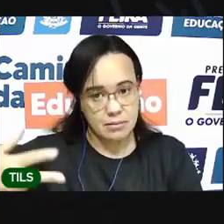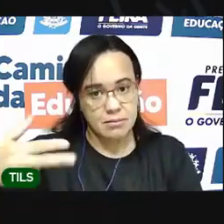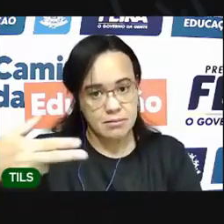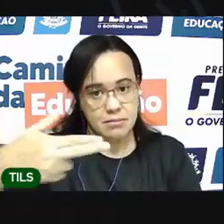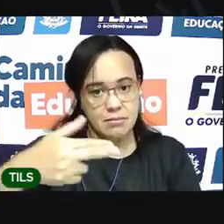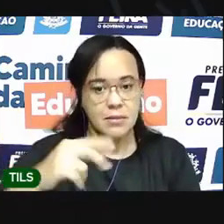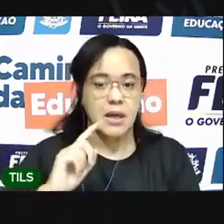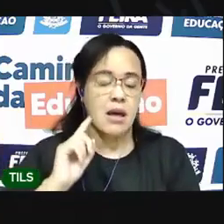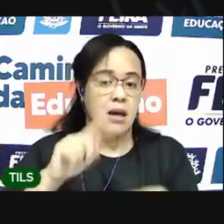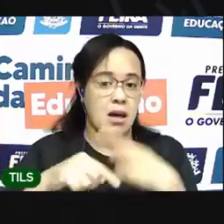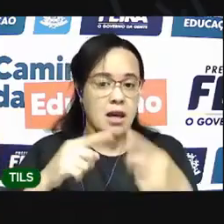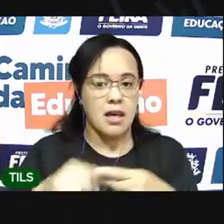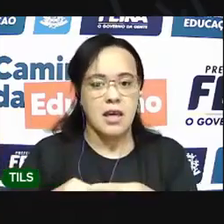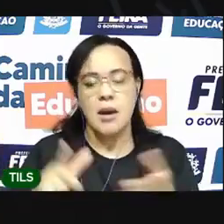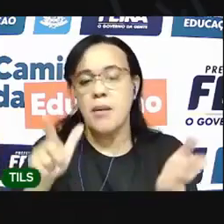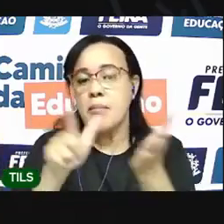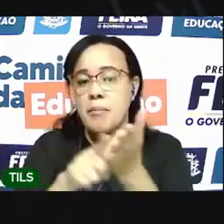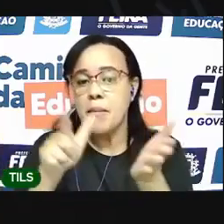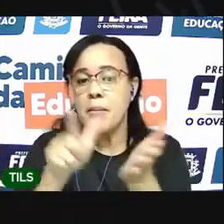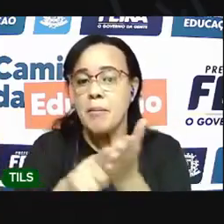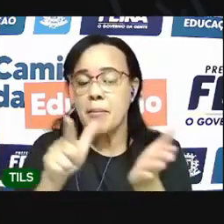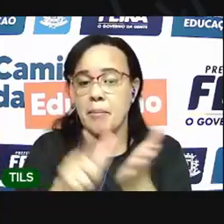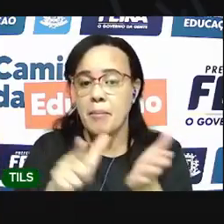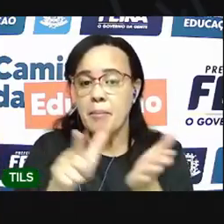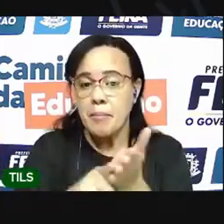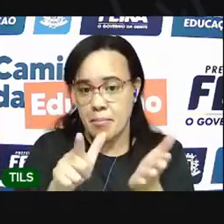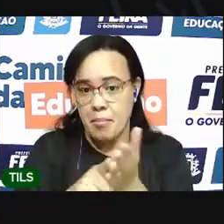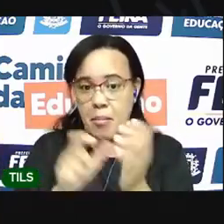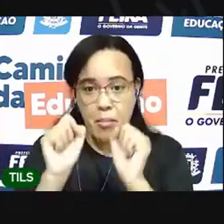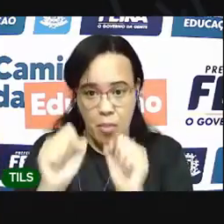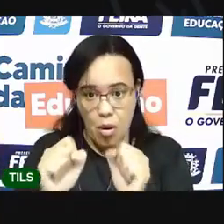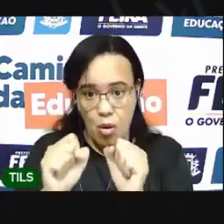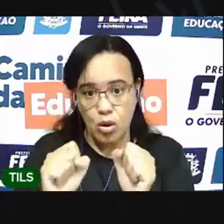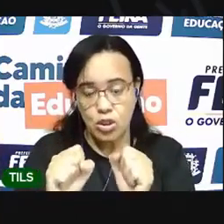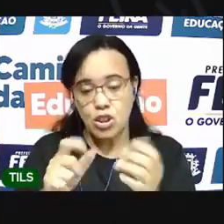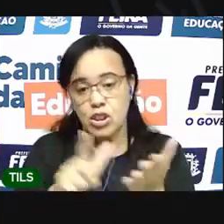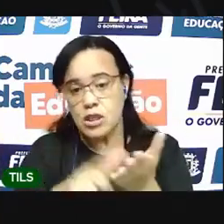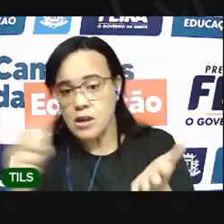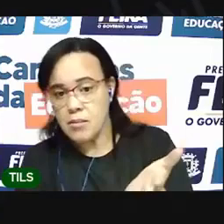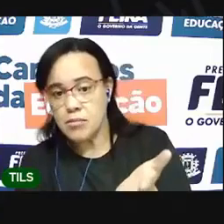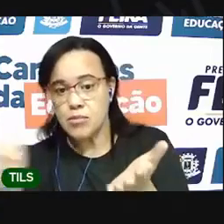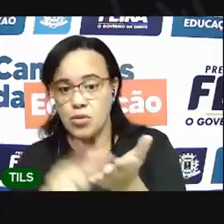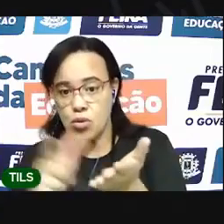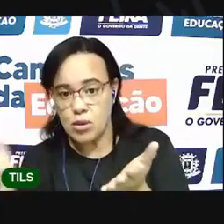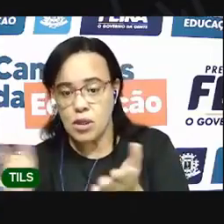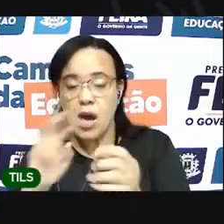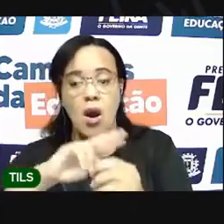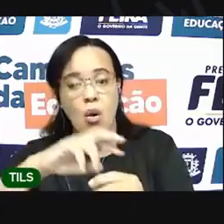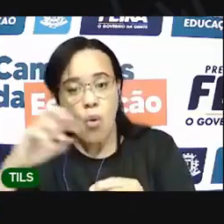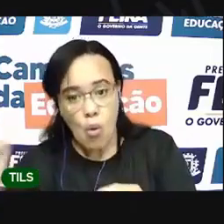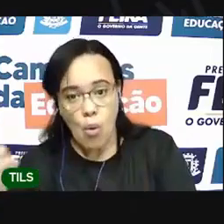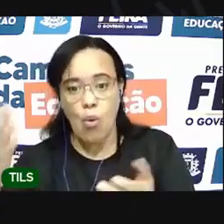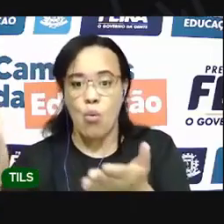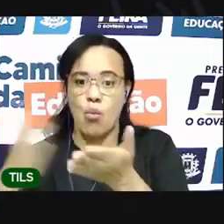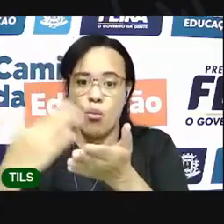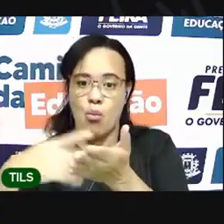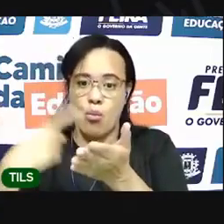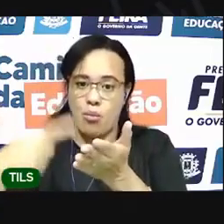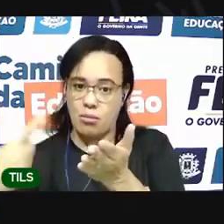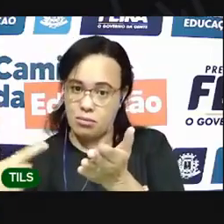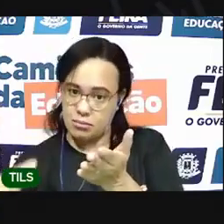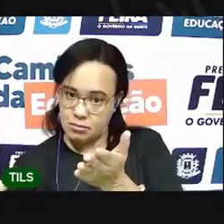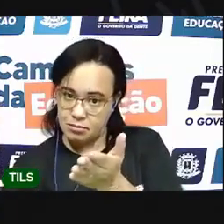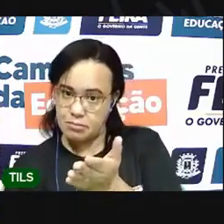E folha? Pode ser uma folha de papel, de caderno, pode ser uma folha de